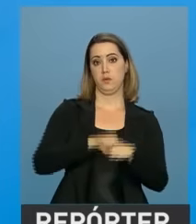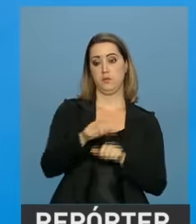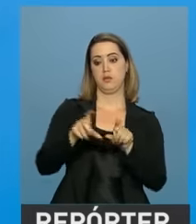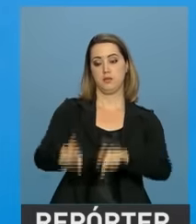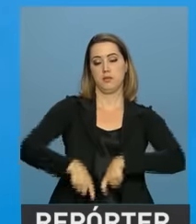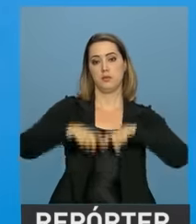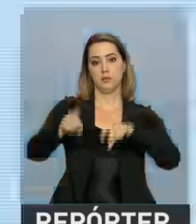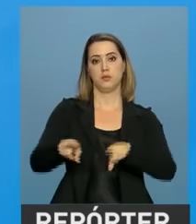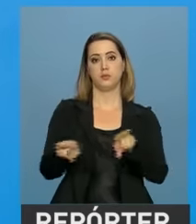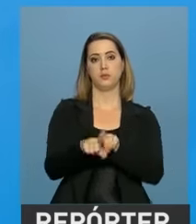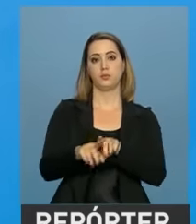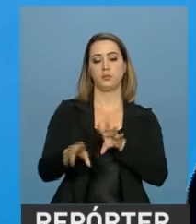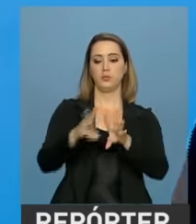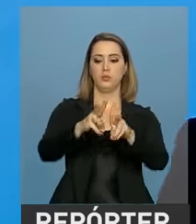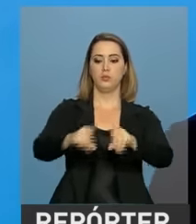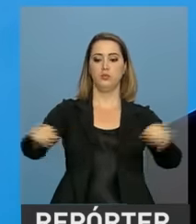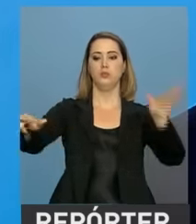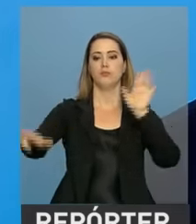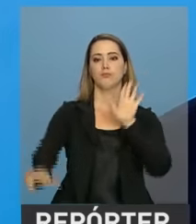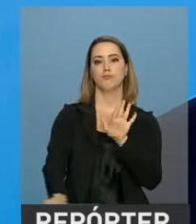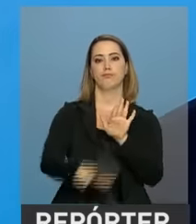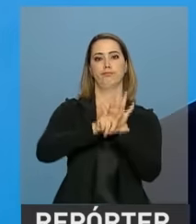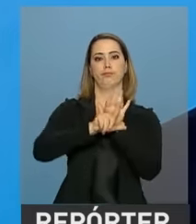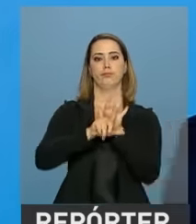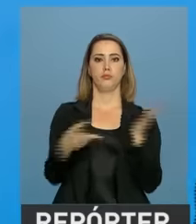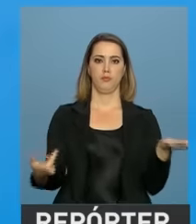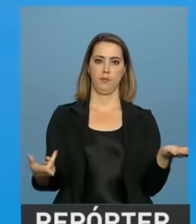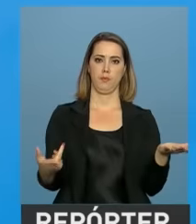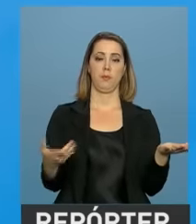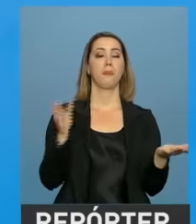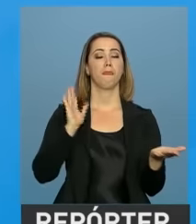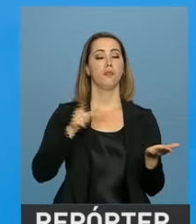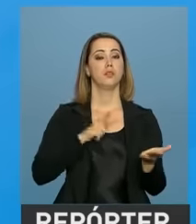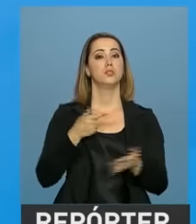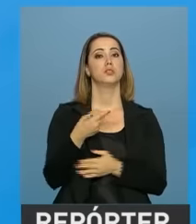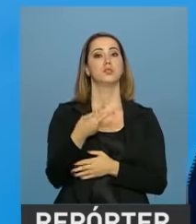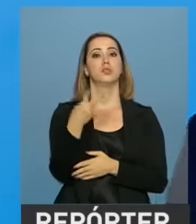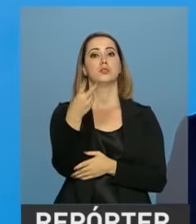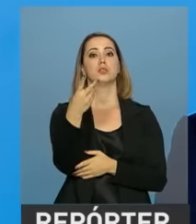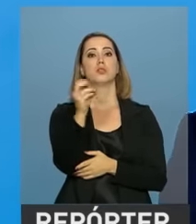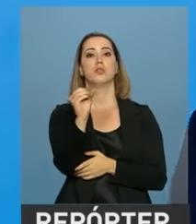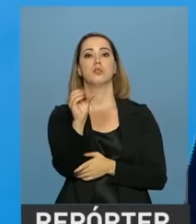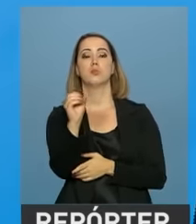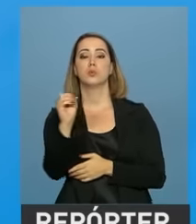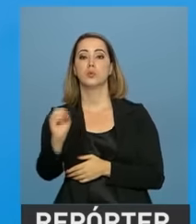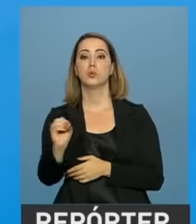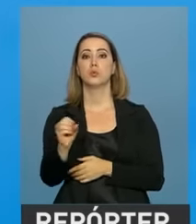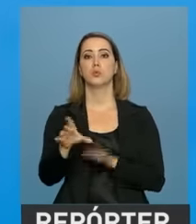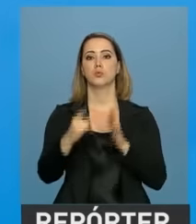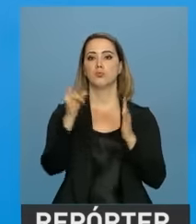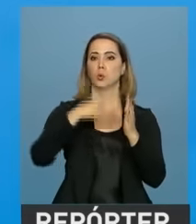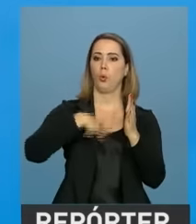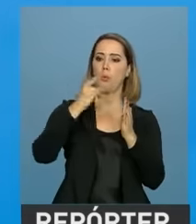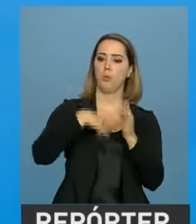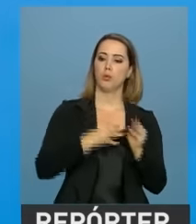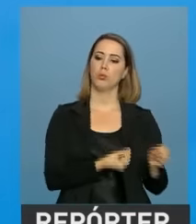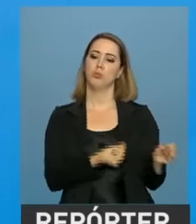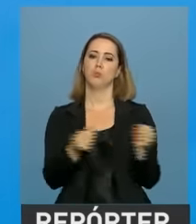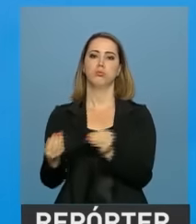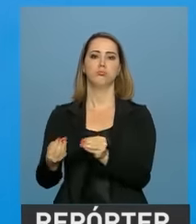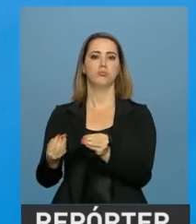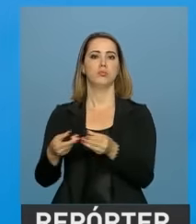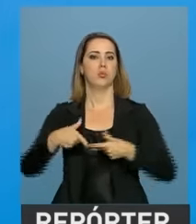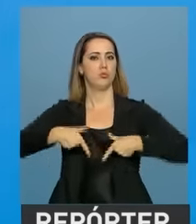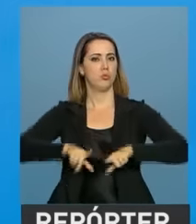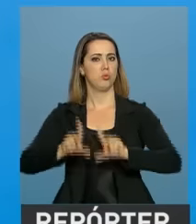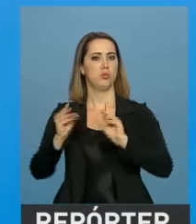âmbito do programa Terra Legal. Esse ano temos uma previsão de entrega já de 2.500 títulos, primeiros 2.500 títulos, e para o ano